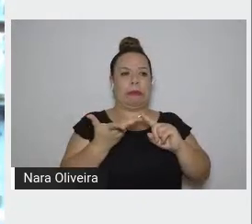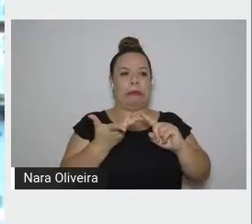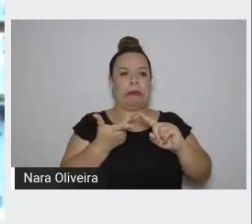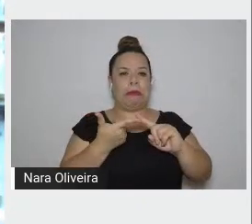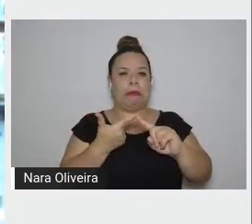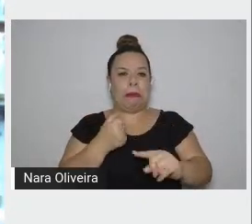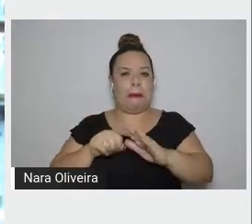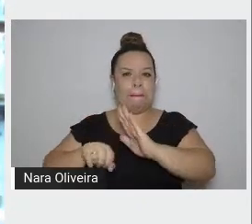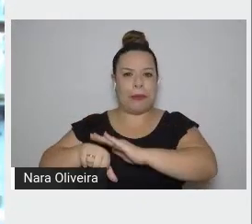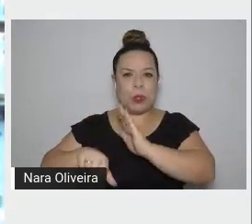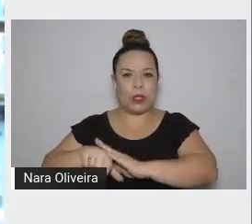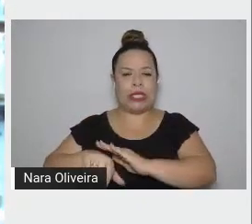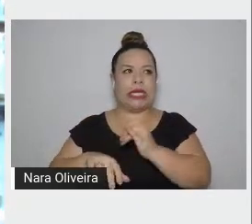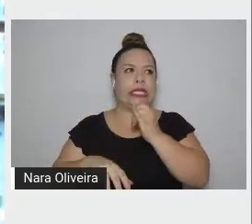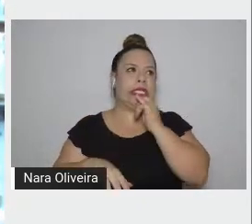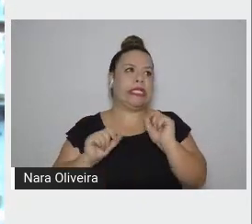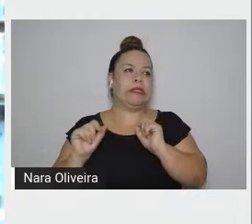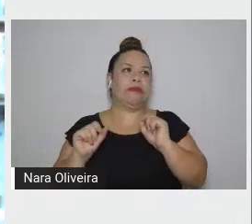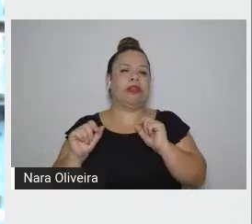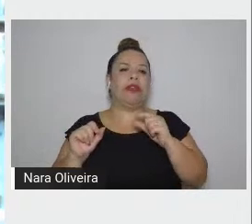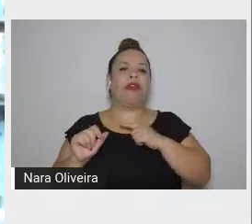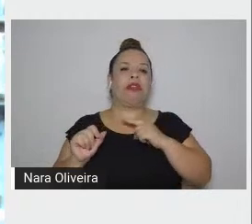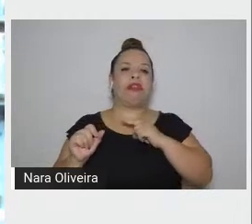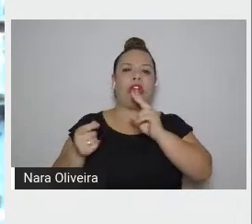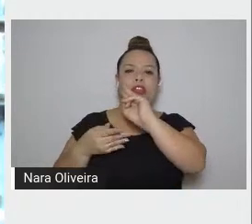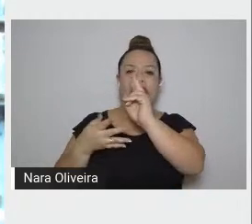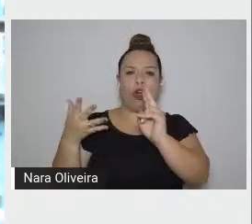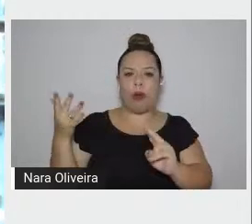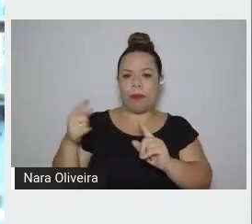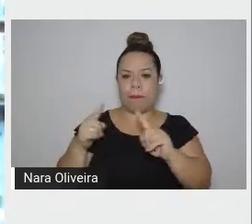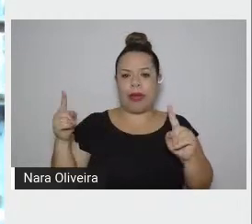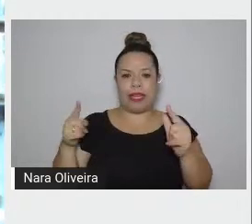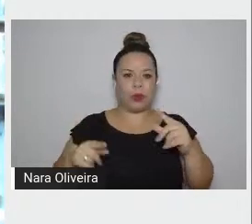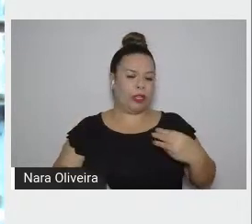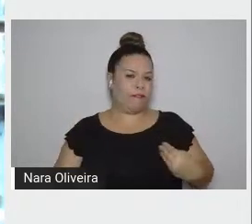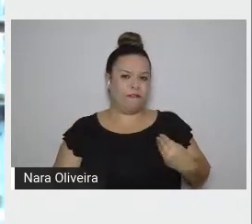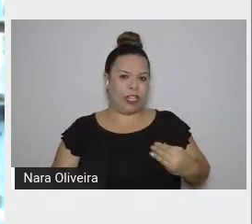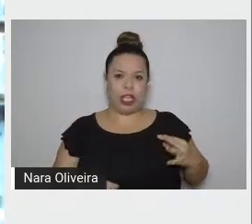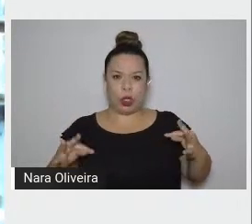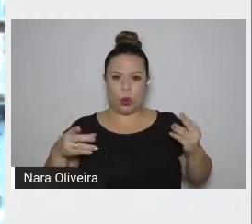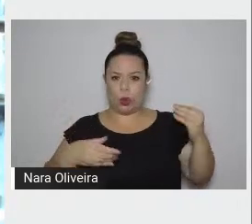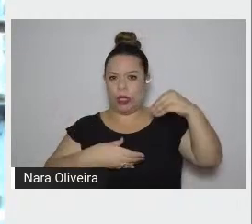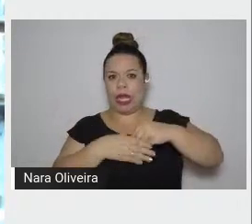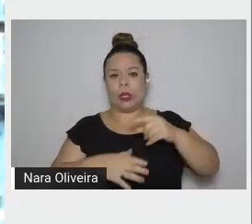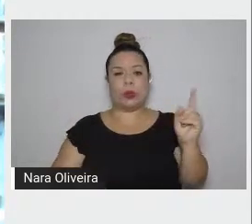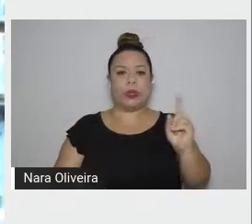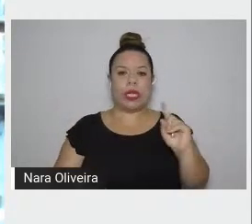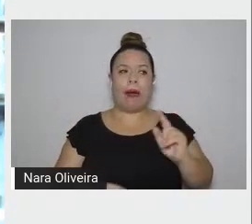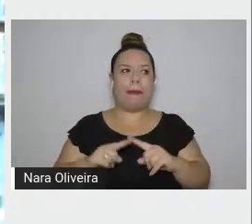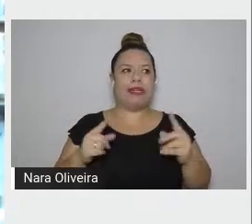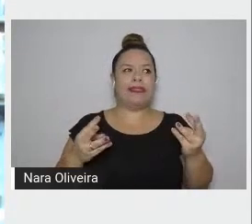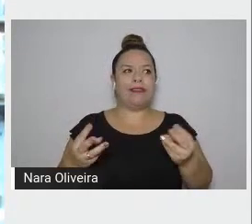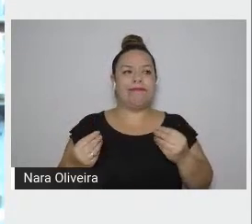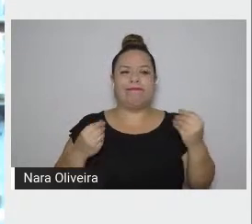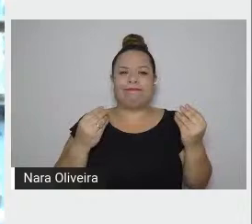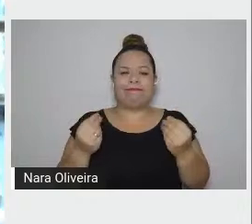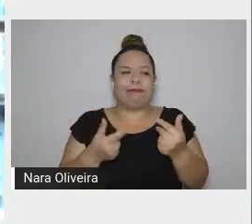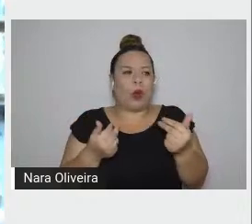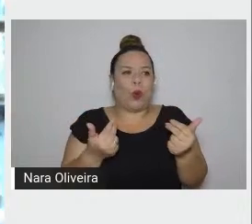todos os nomes, mas não todas as vidas, e há um